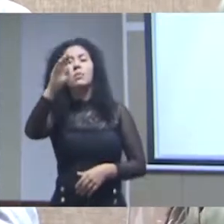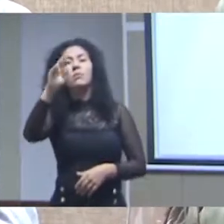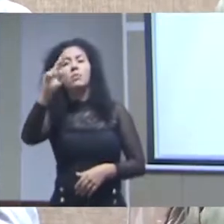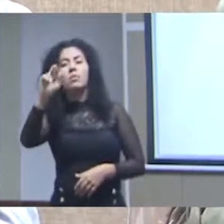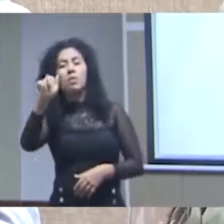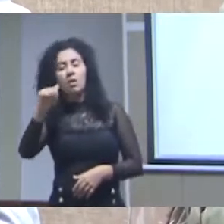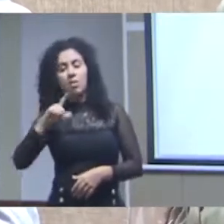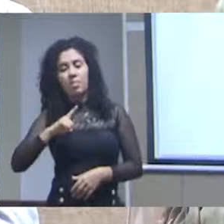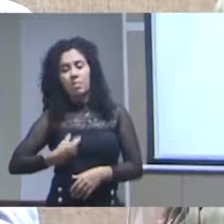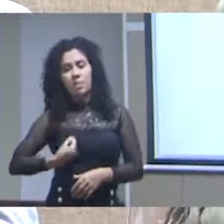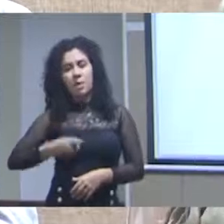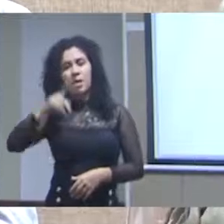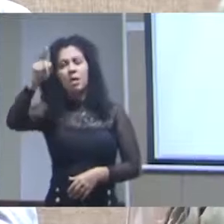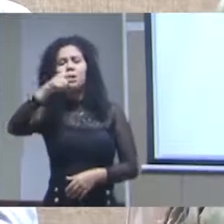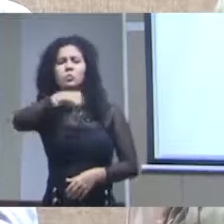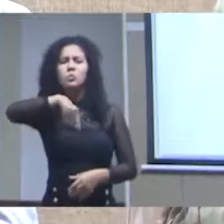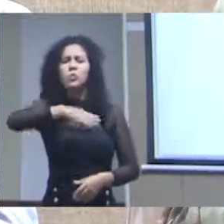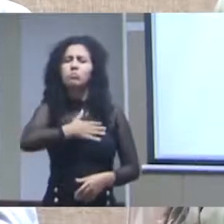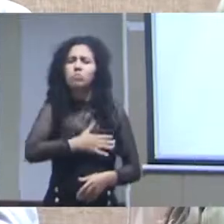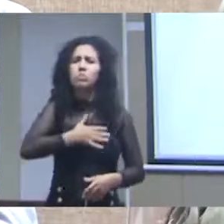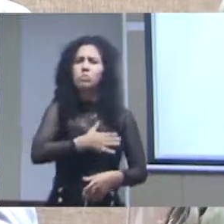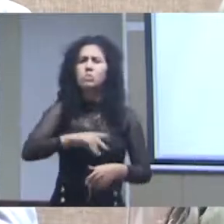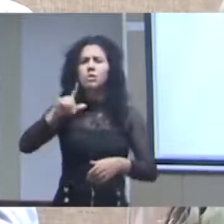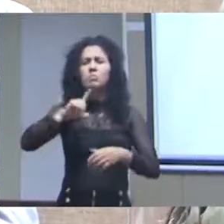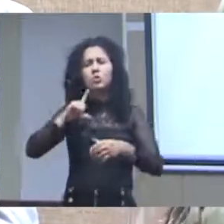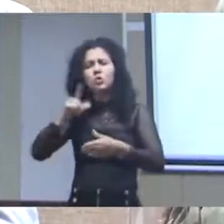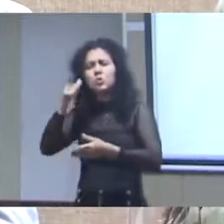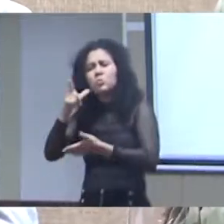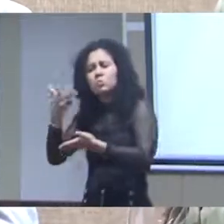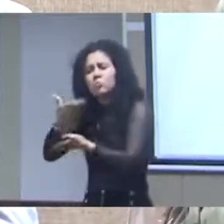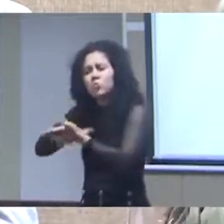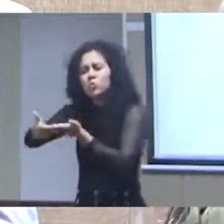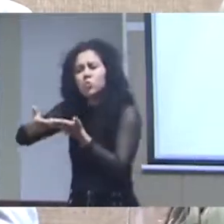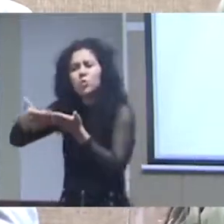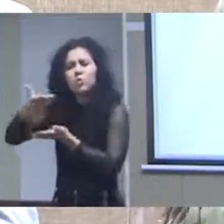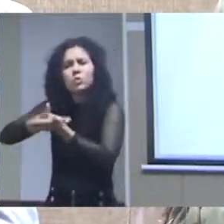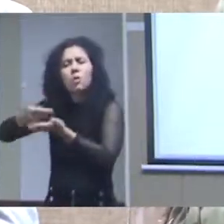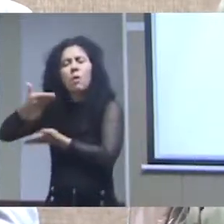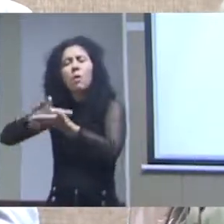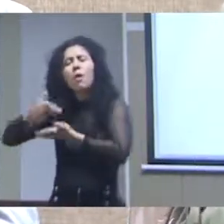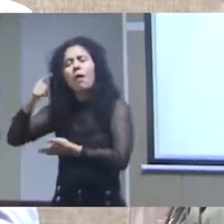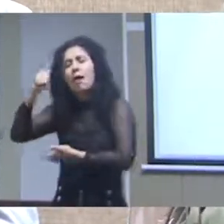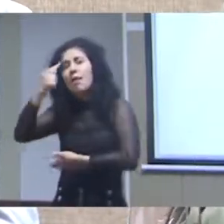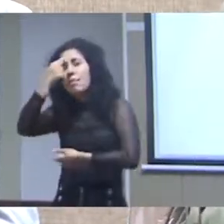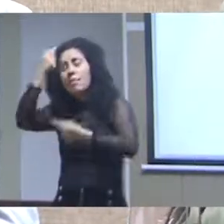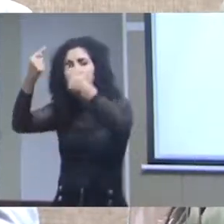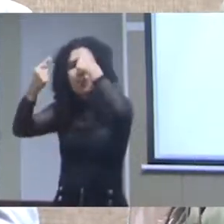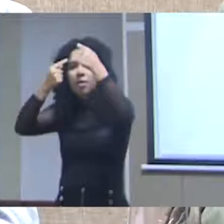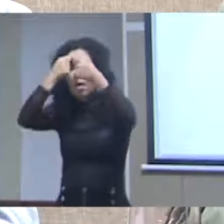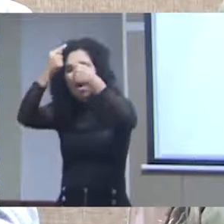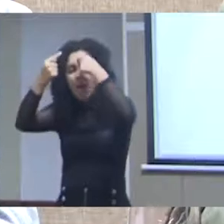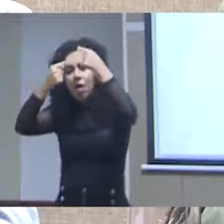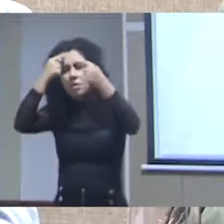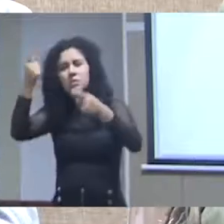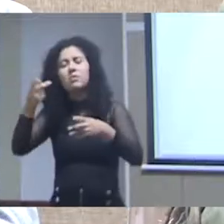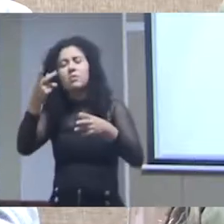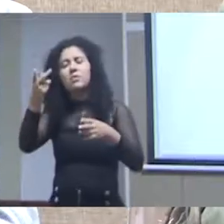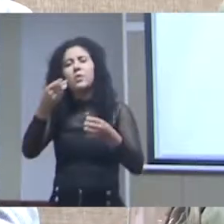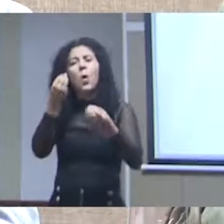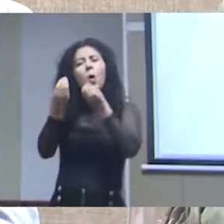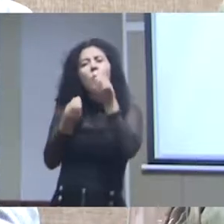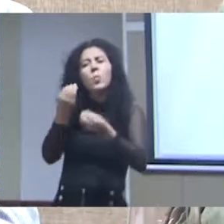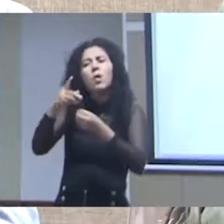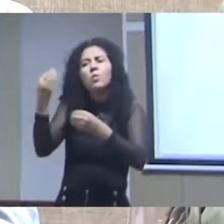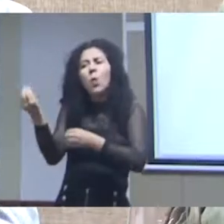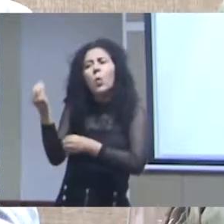gostamos de tocar ideias das nossas iniciativas e como eu falei na apresentação fomos lá conversar sobre a ferramenta